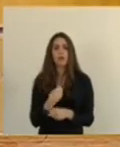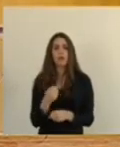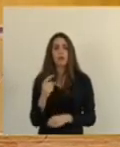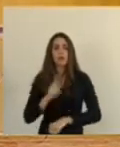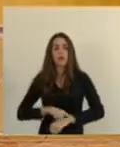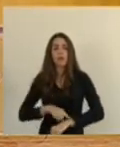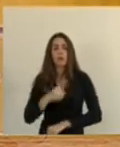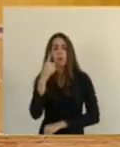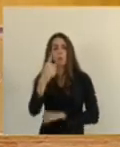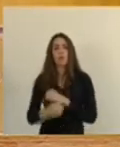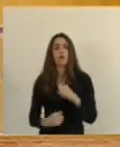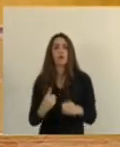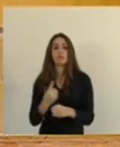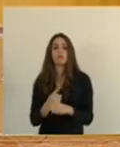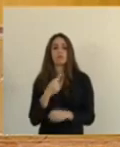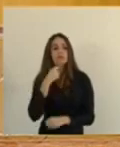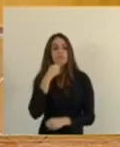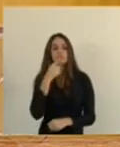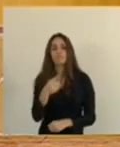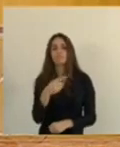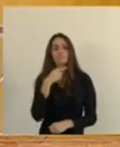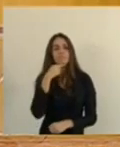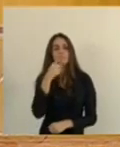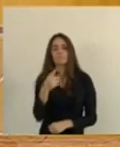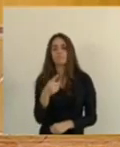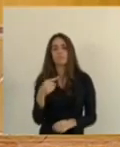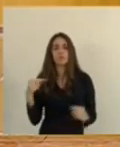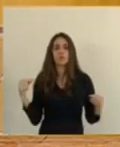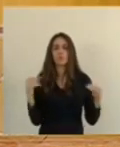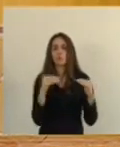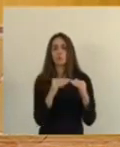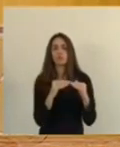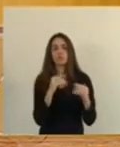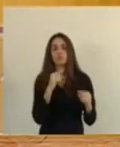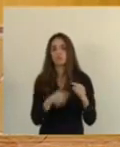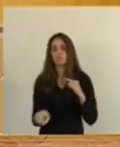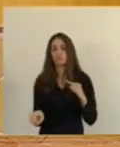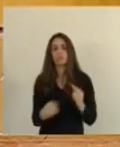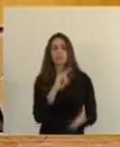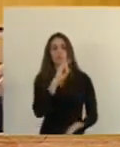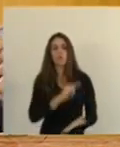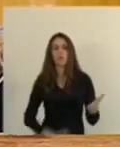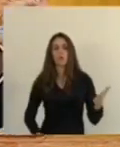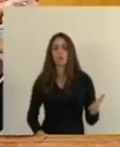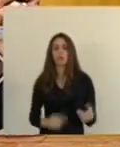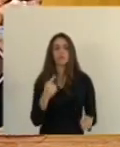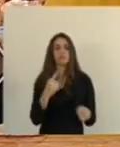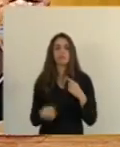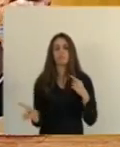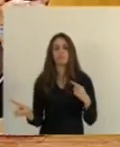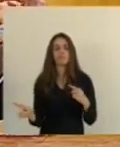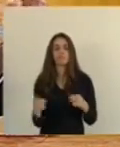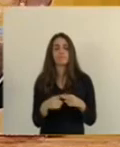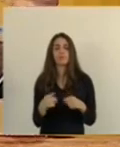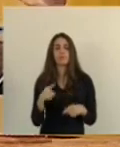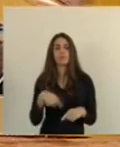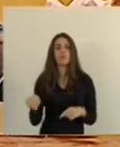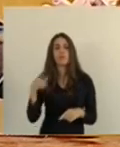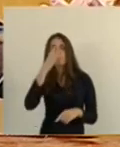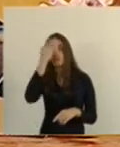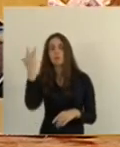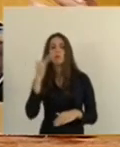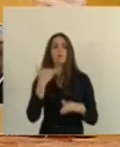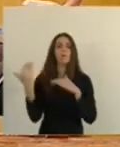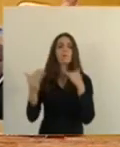Mas não é o que está sendo cumprido e não estando cumprido o contrato, nós estamos perdendo famílias